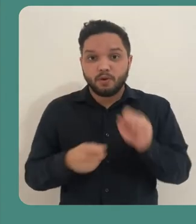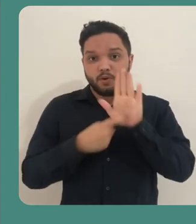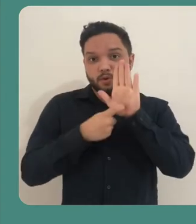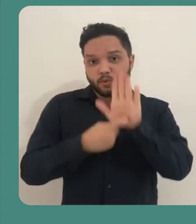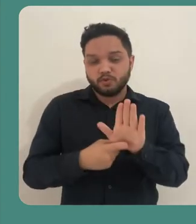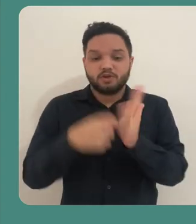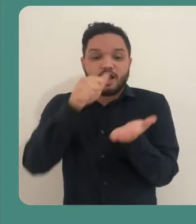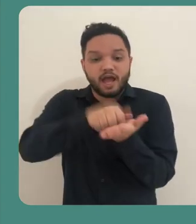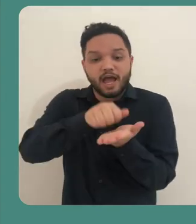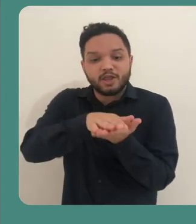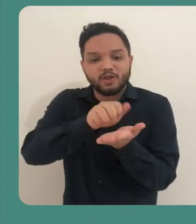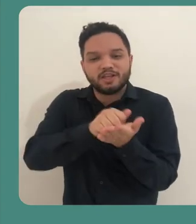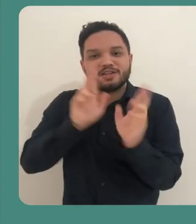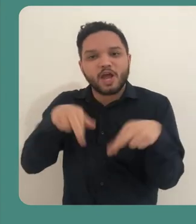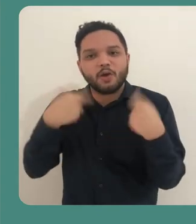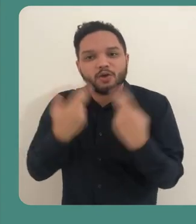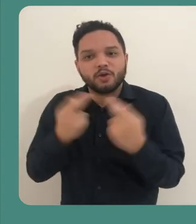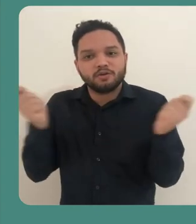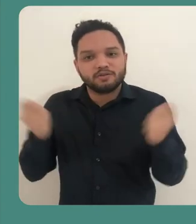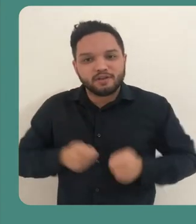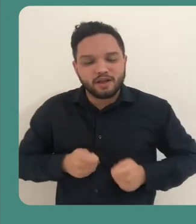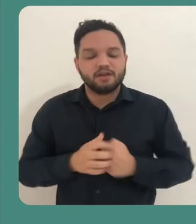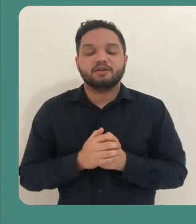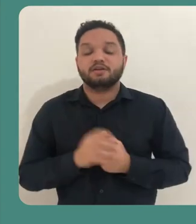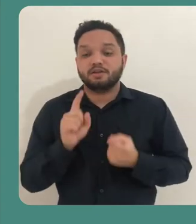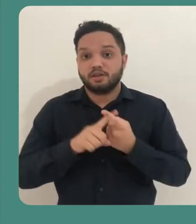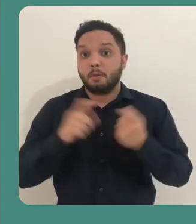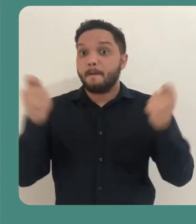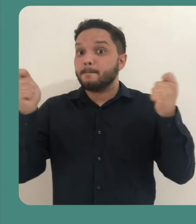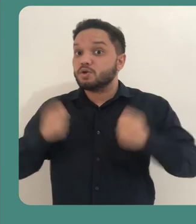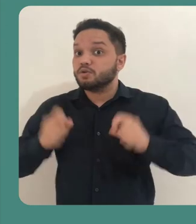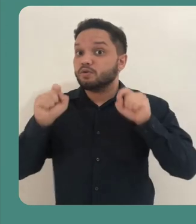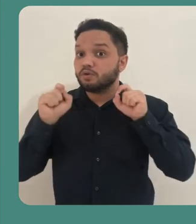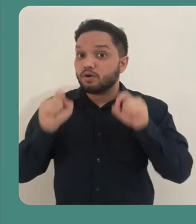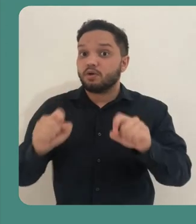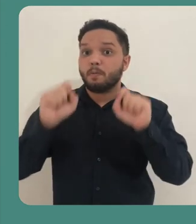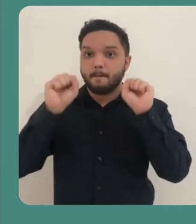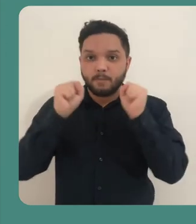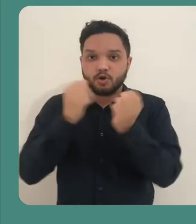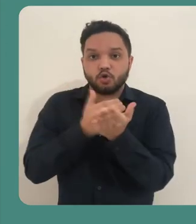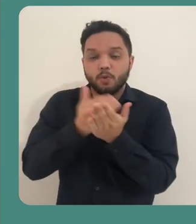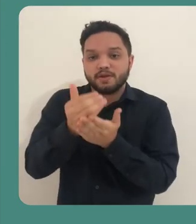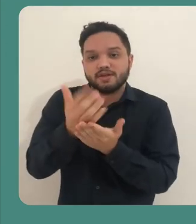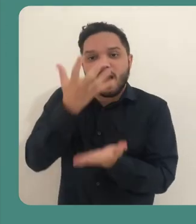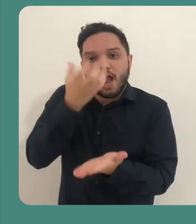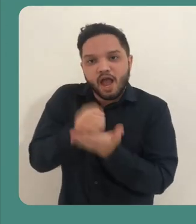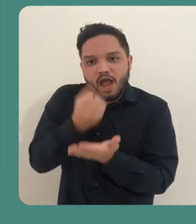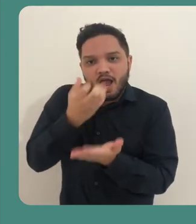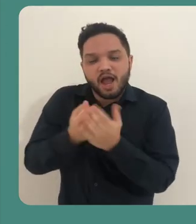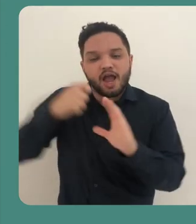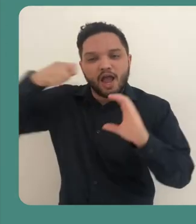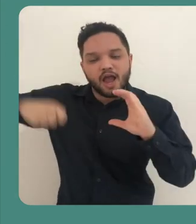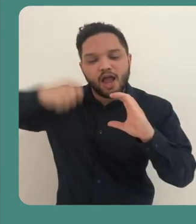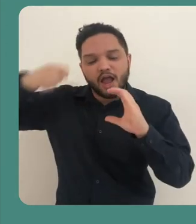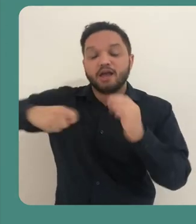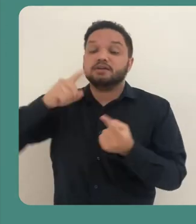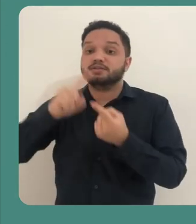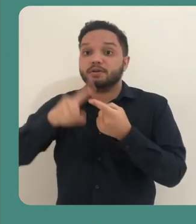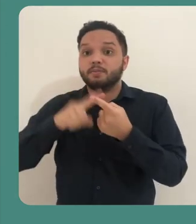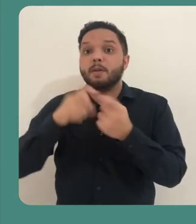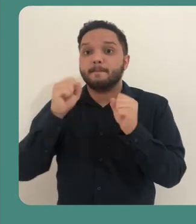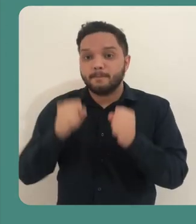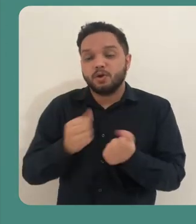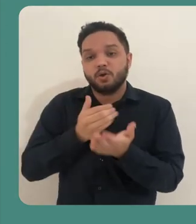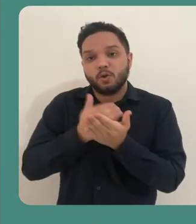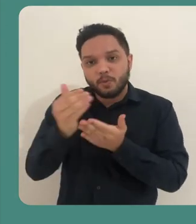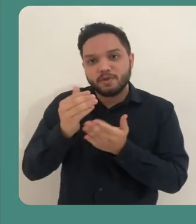Você pode mostrar anotações de reunião e há também a possibilidade de iniciar uma gravação. E há também a